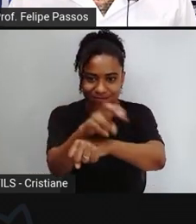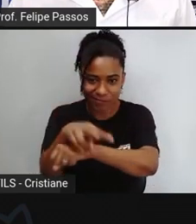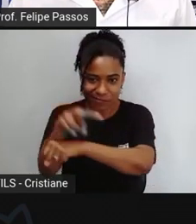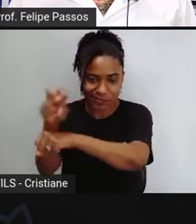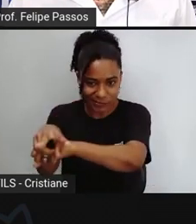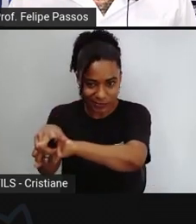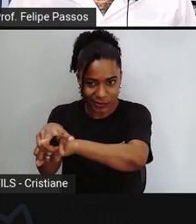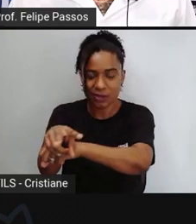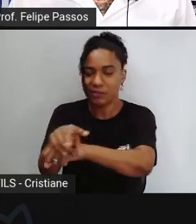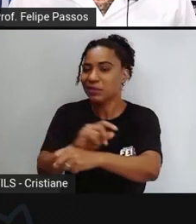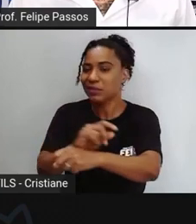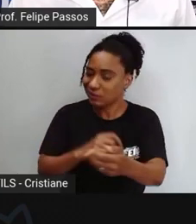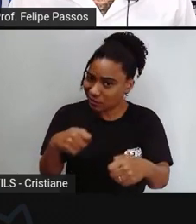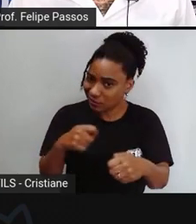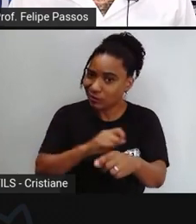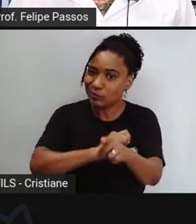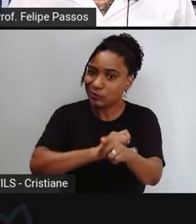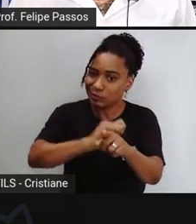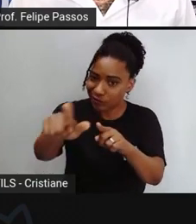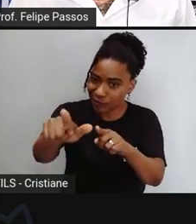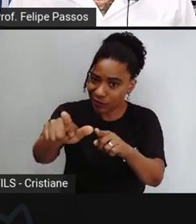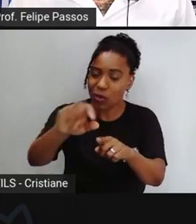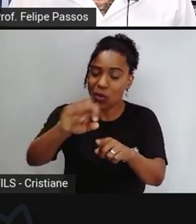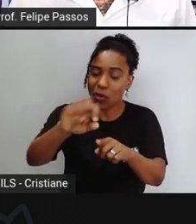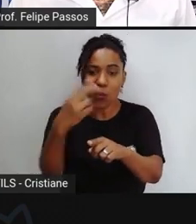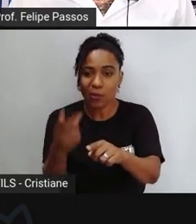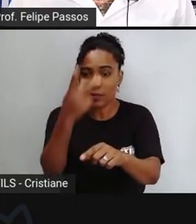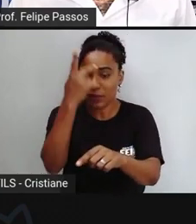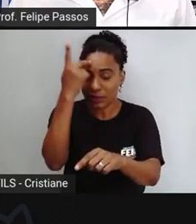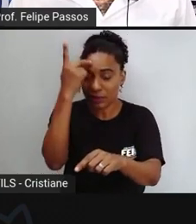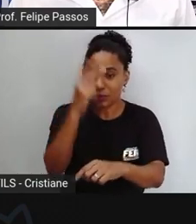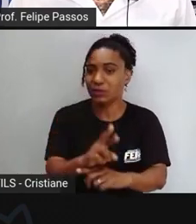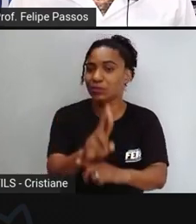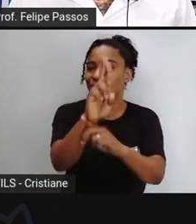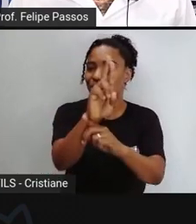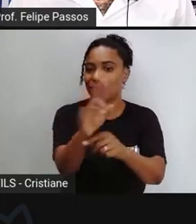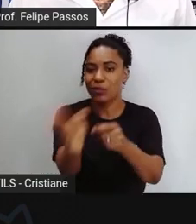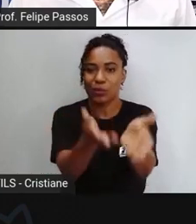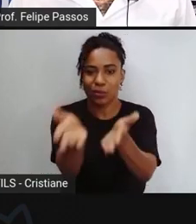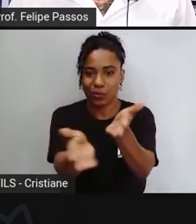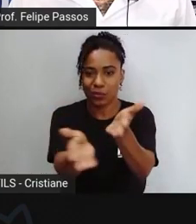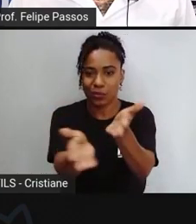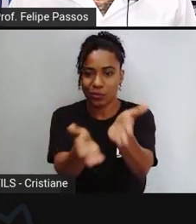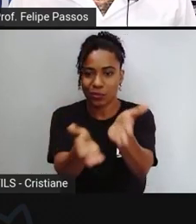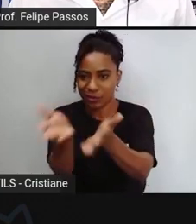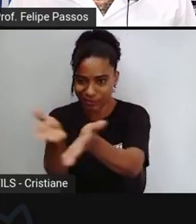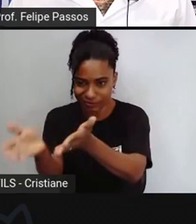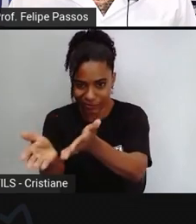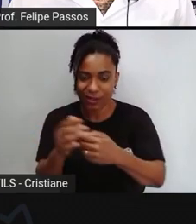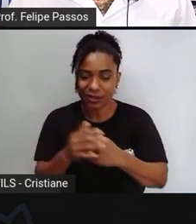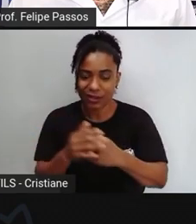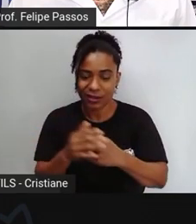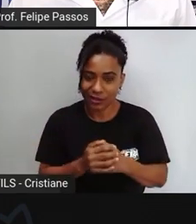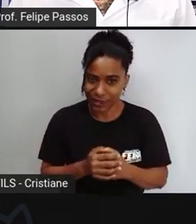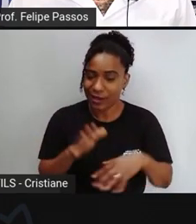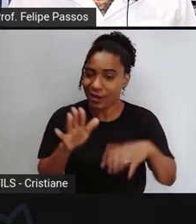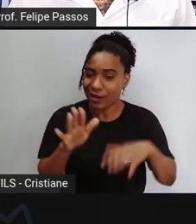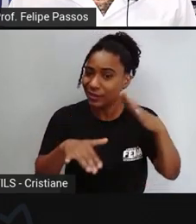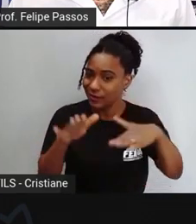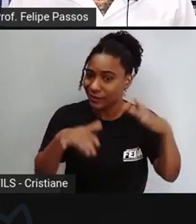área inclusive muitas vezes o invasor não é o